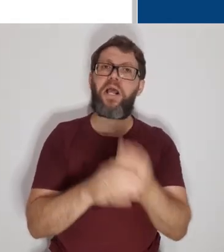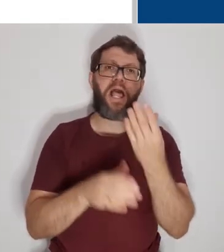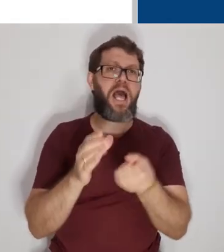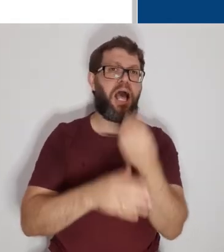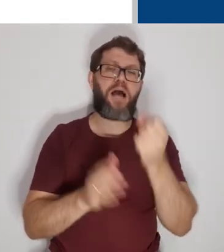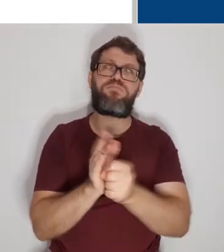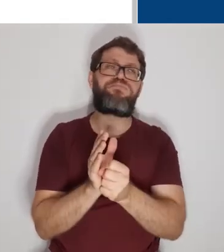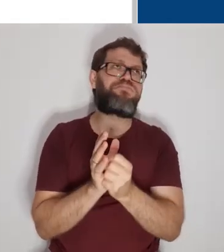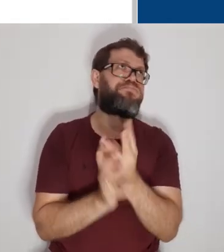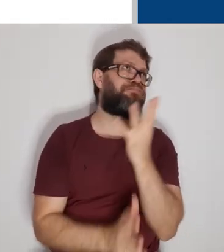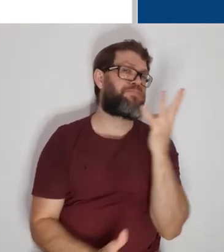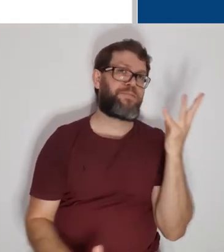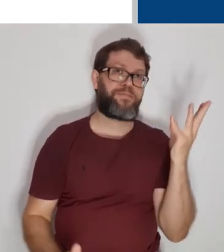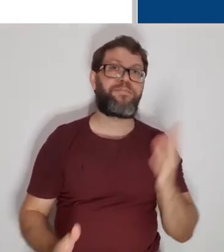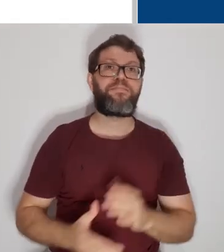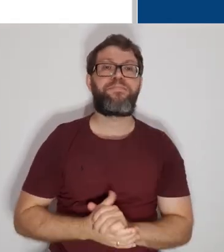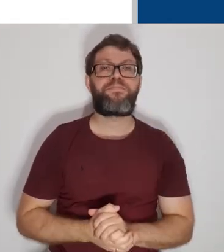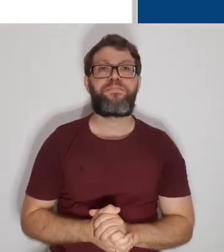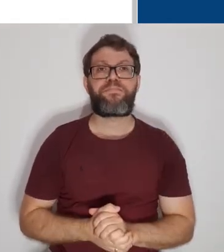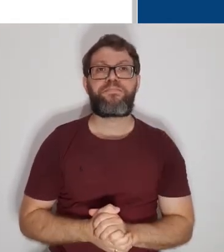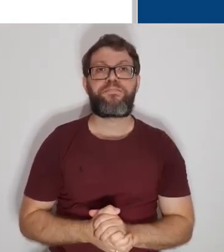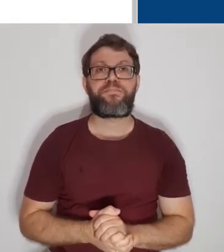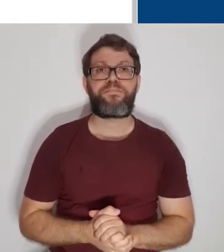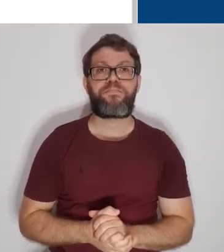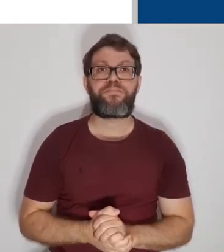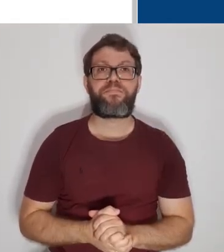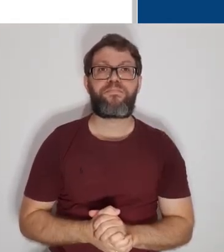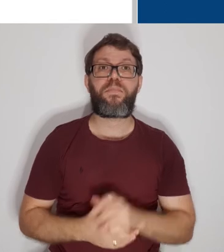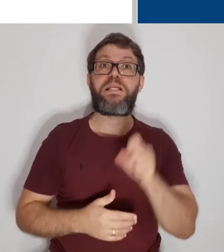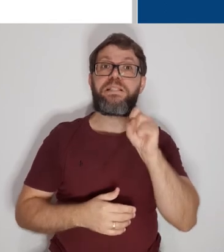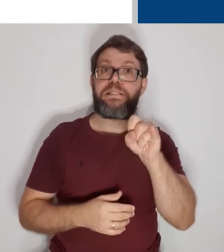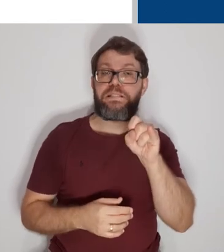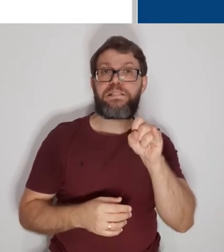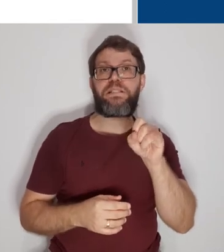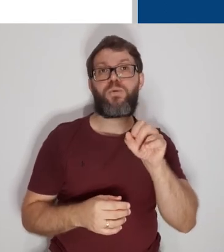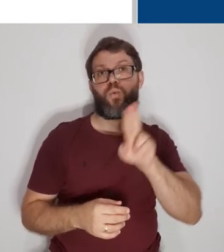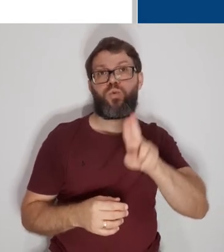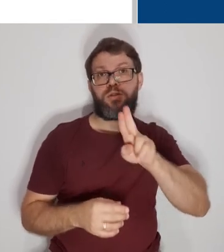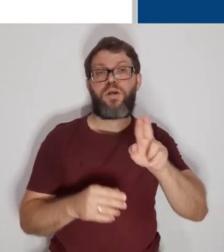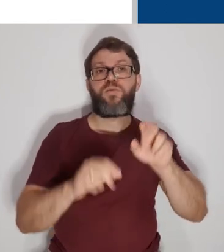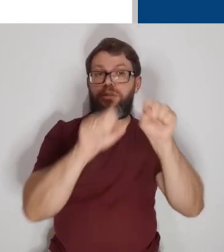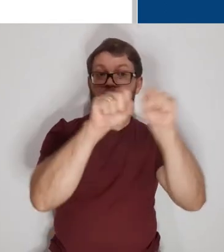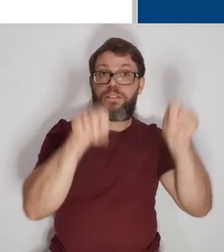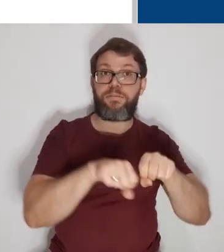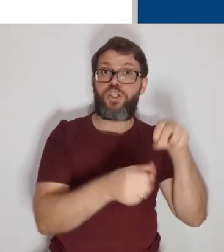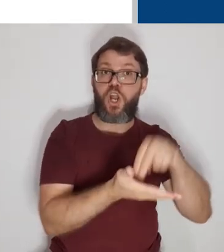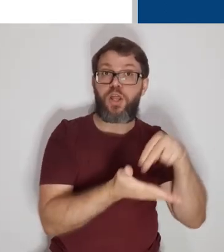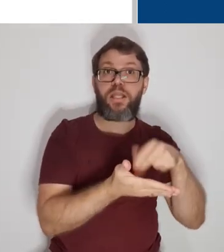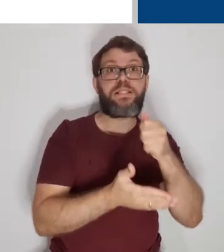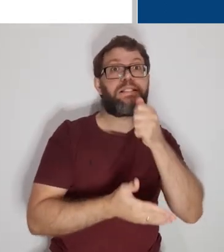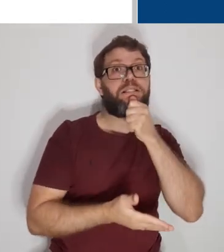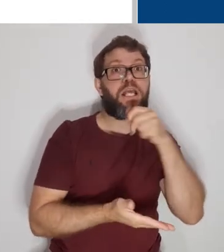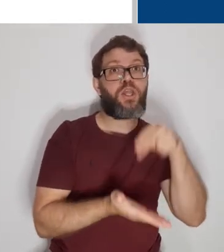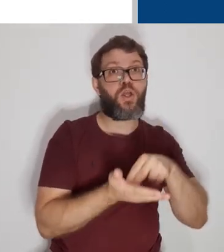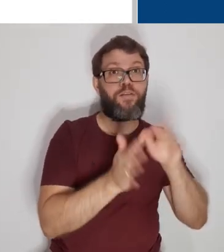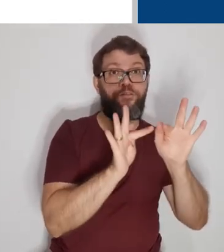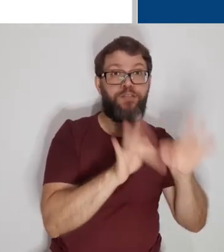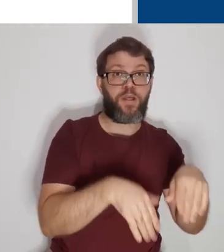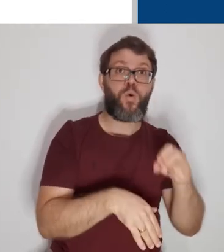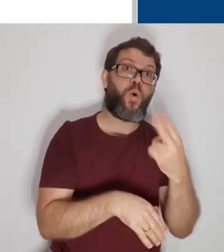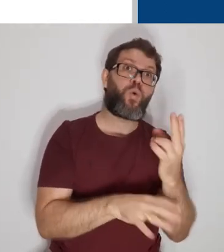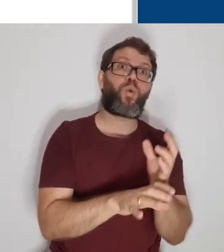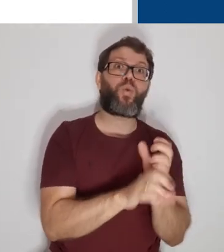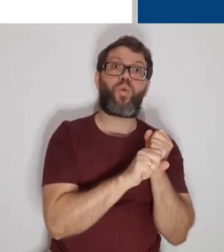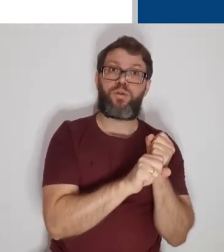quantas categorias forem necessárias. Se estivermos usando o sistema de notas sem nota final